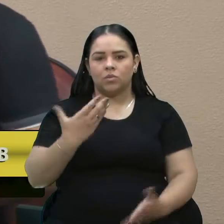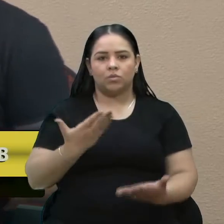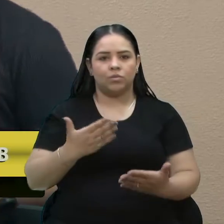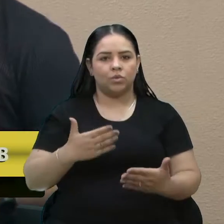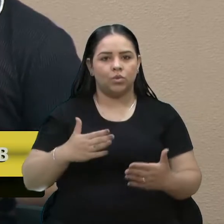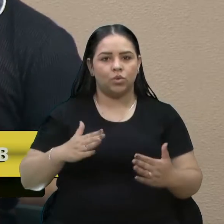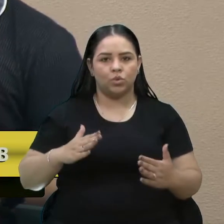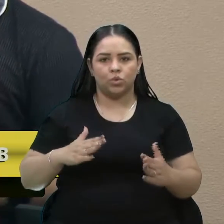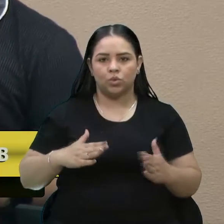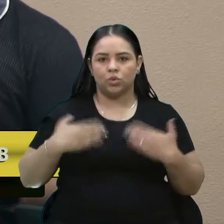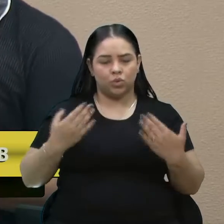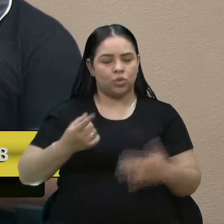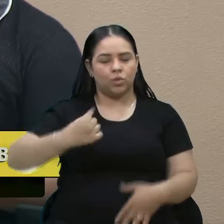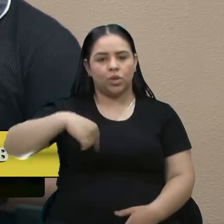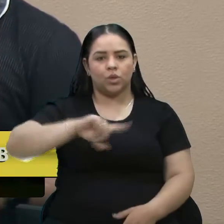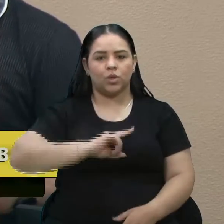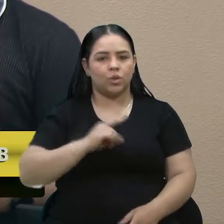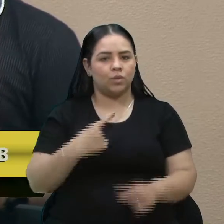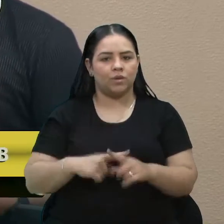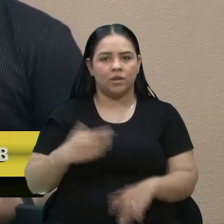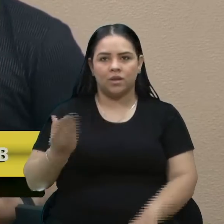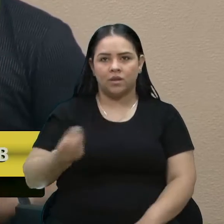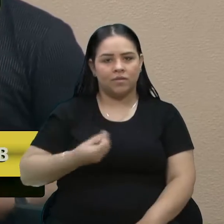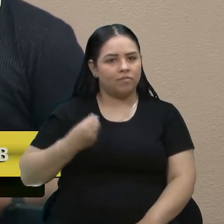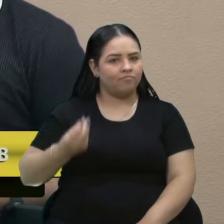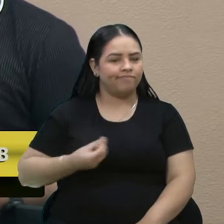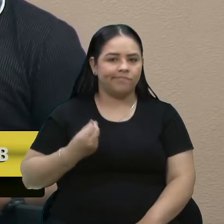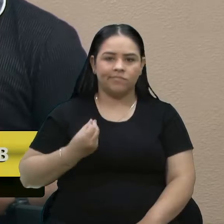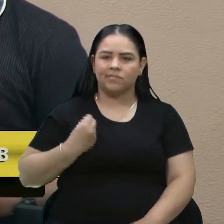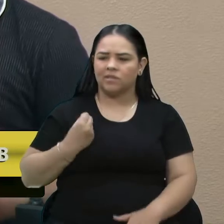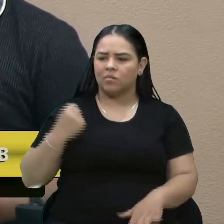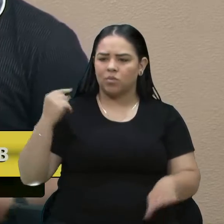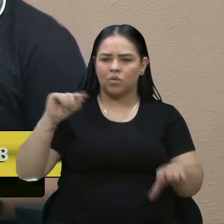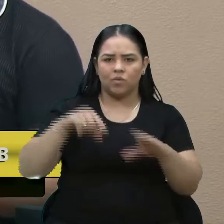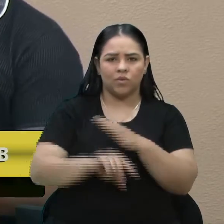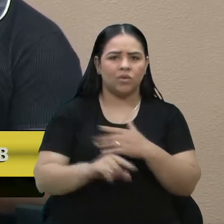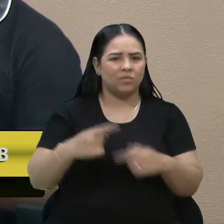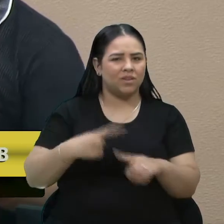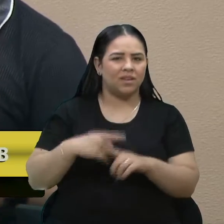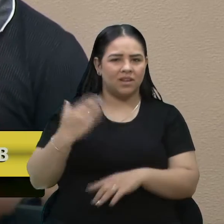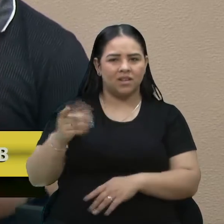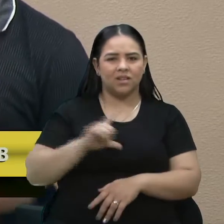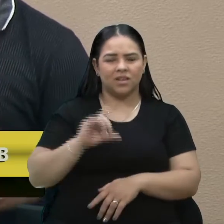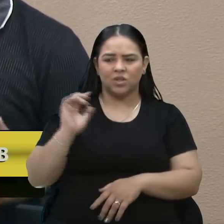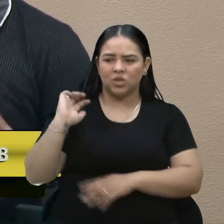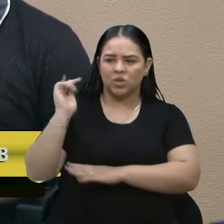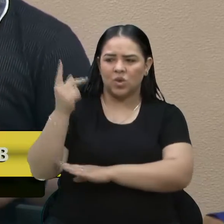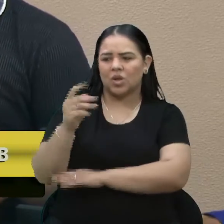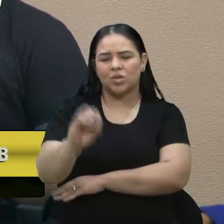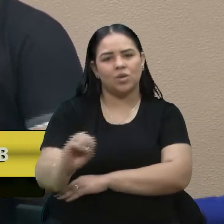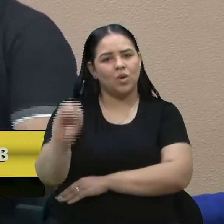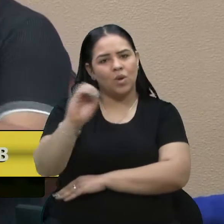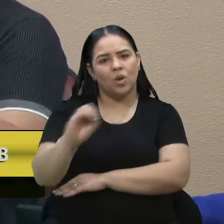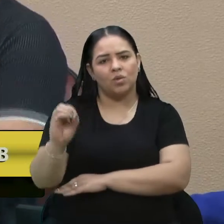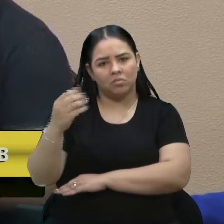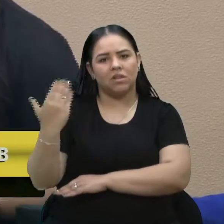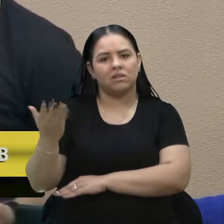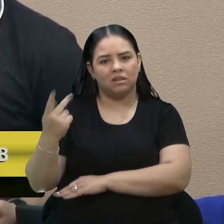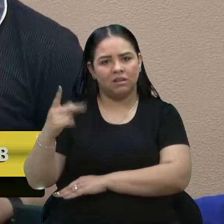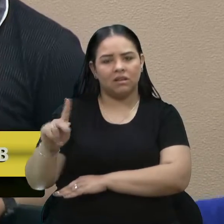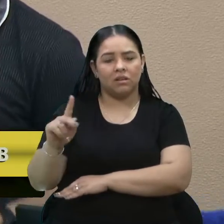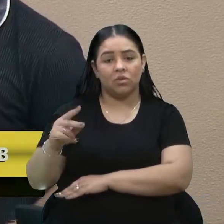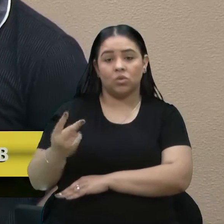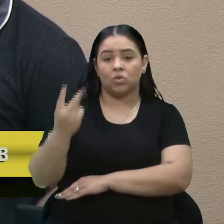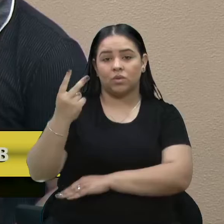cara que viveu a vida de uma forma muito intensa. O Dudu tem histórias fantásticas, e muitas delas relatadas nesses dois